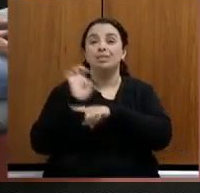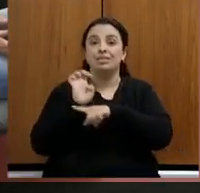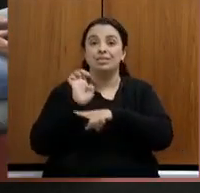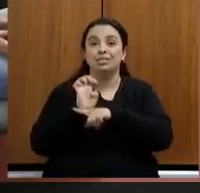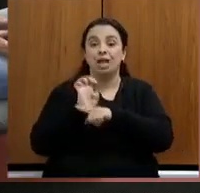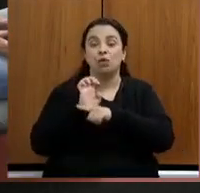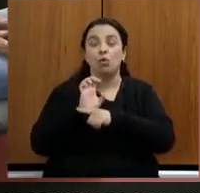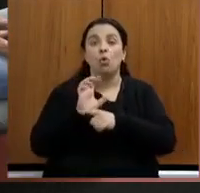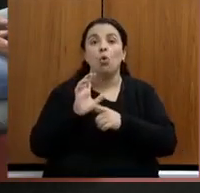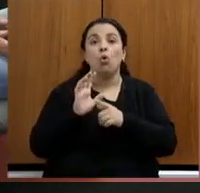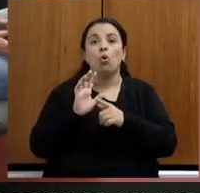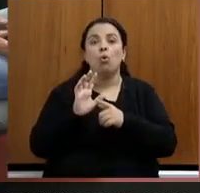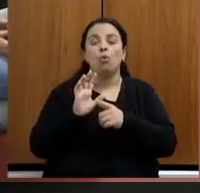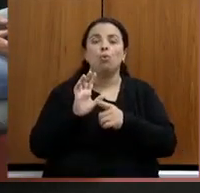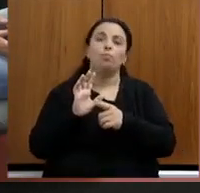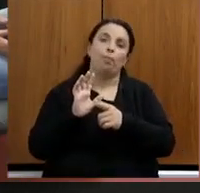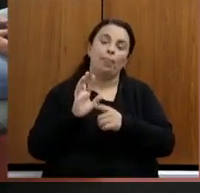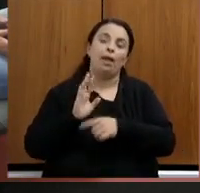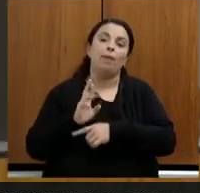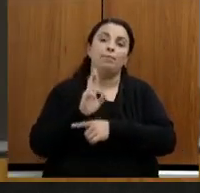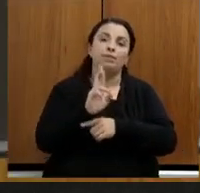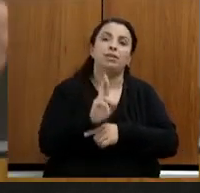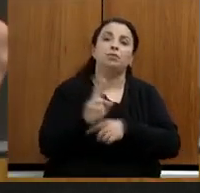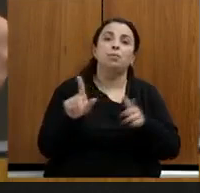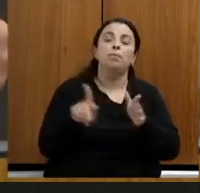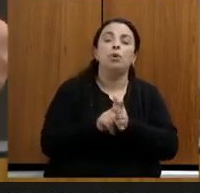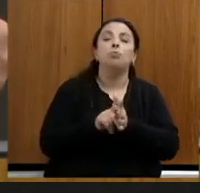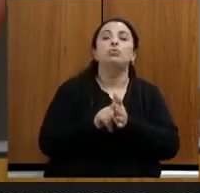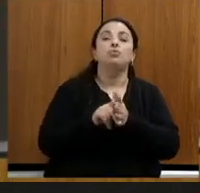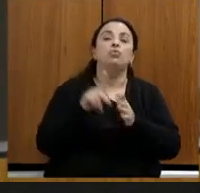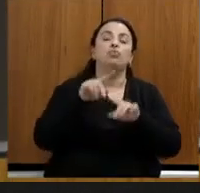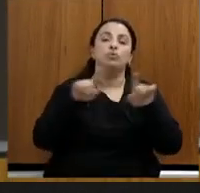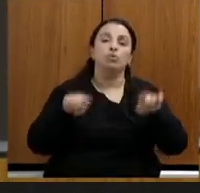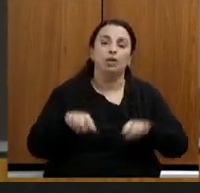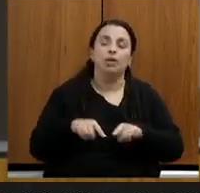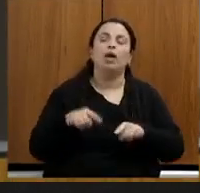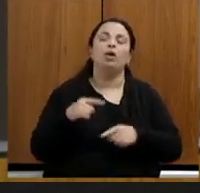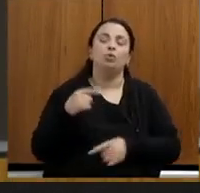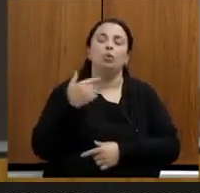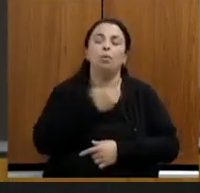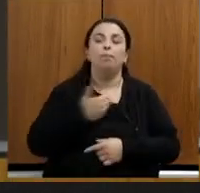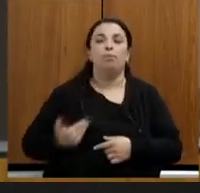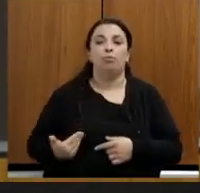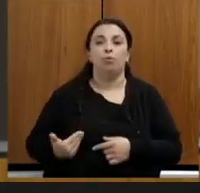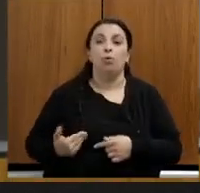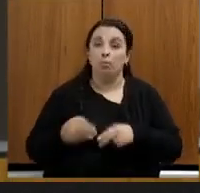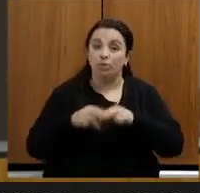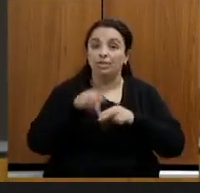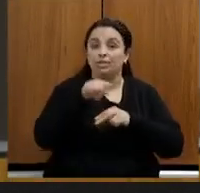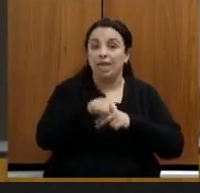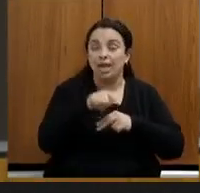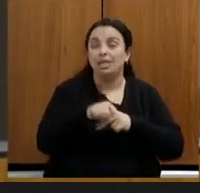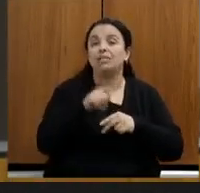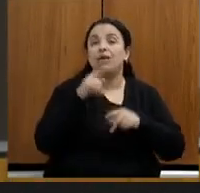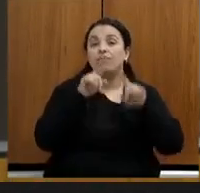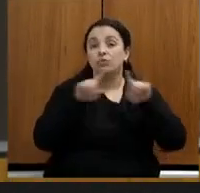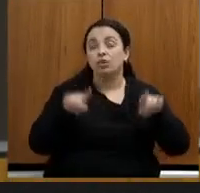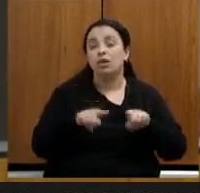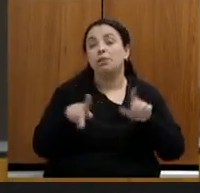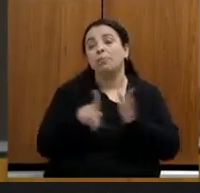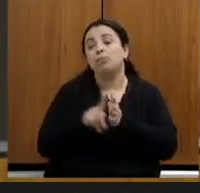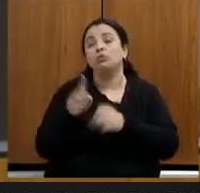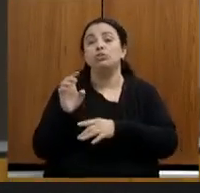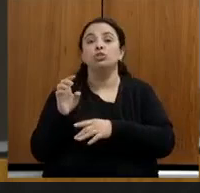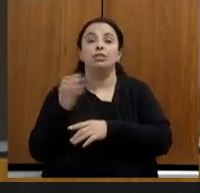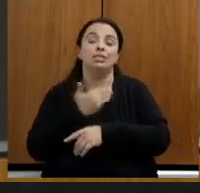serviços públicos que é feito não é pelo governador é pelo servidor público por isso os servidores públicos são de Estado e não de governo como